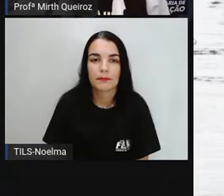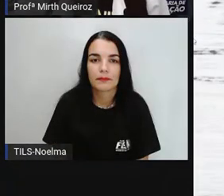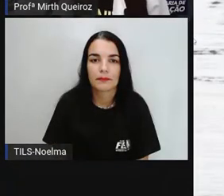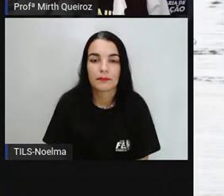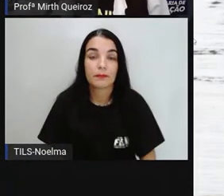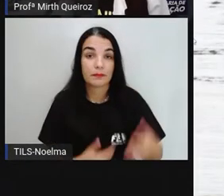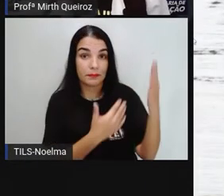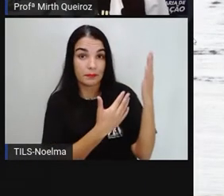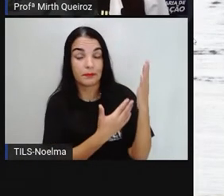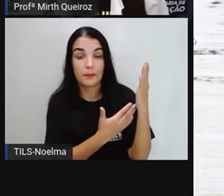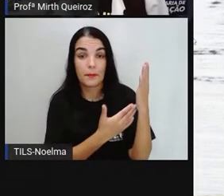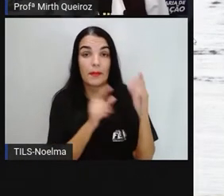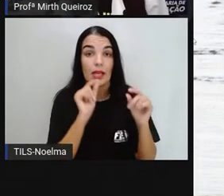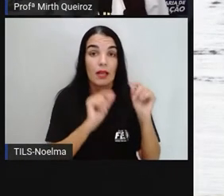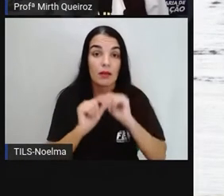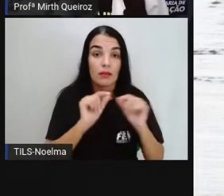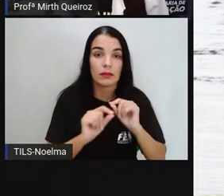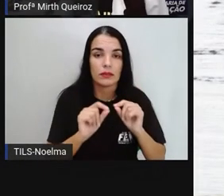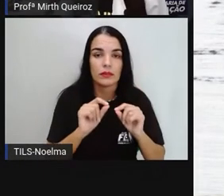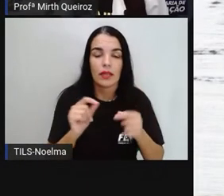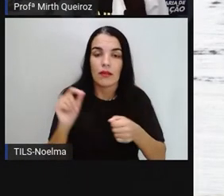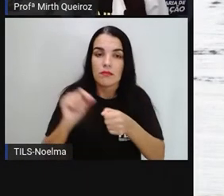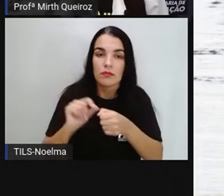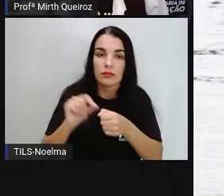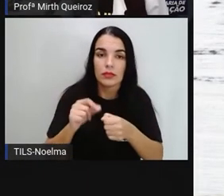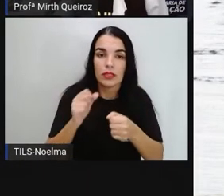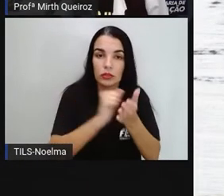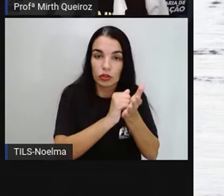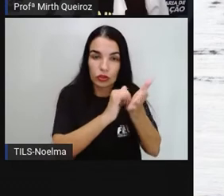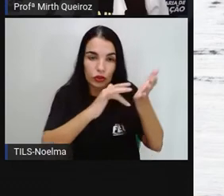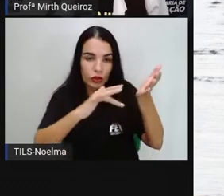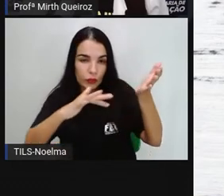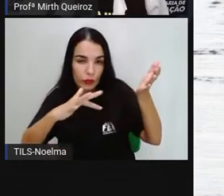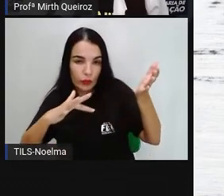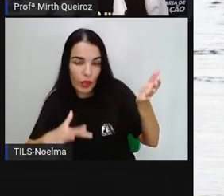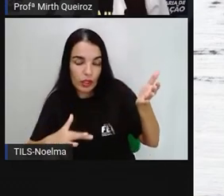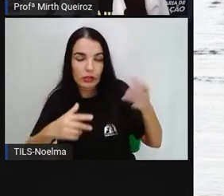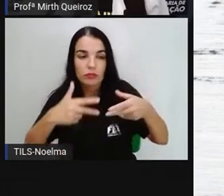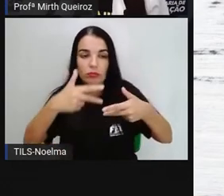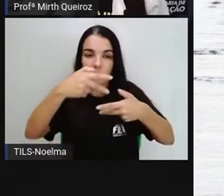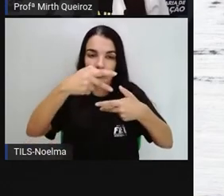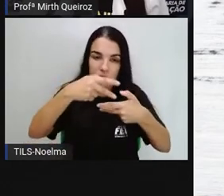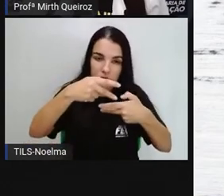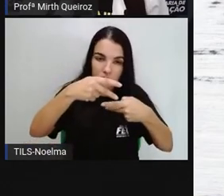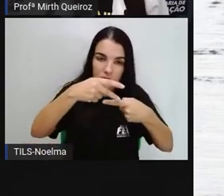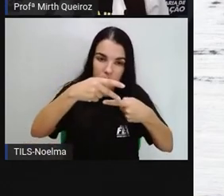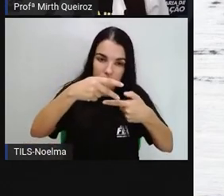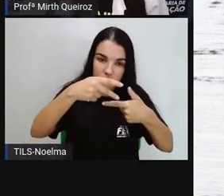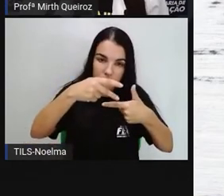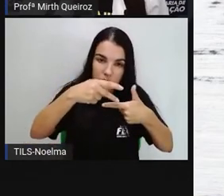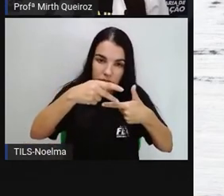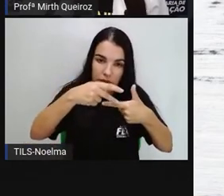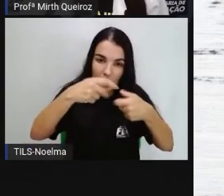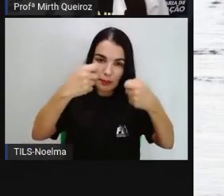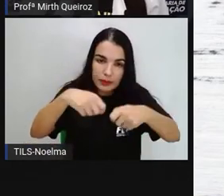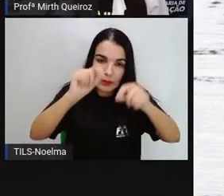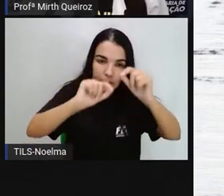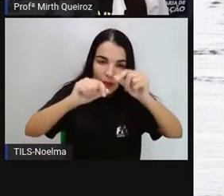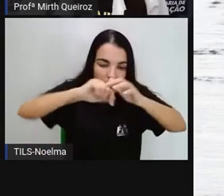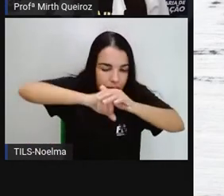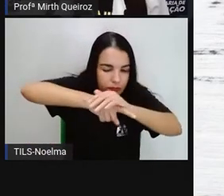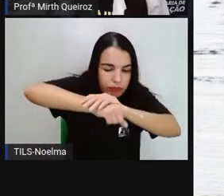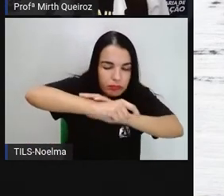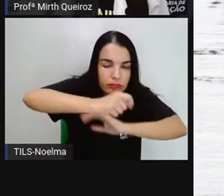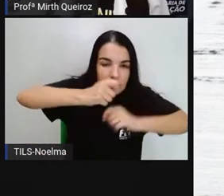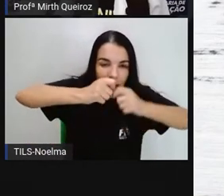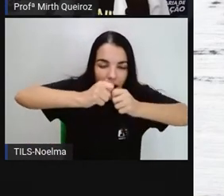Ao realizar essa atividade, que é a atividade do tangrã, exploramos o desenvolvimento de várias áreas